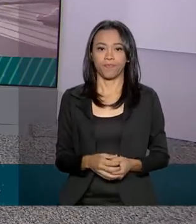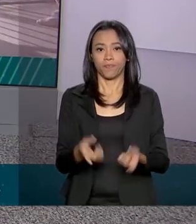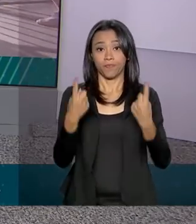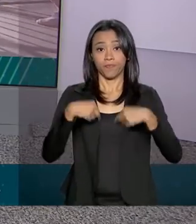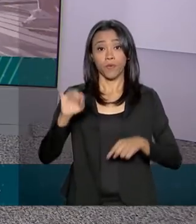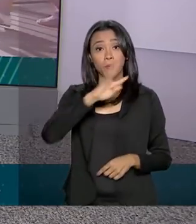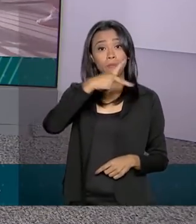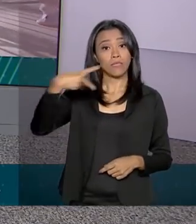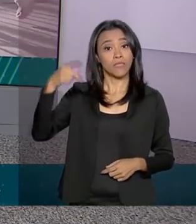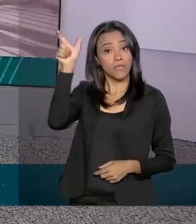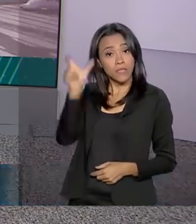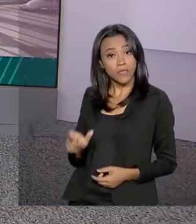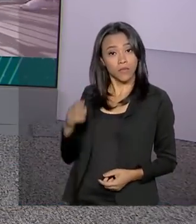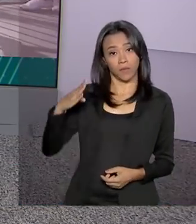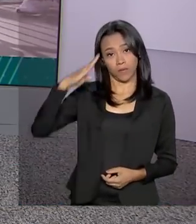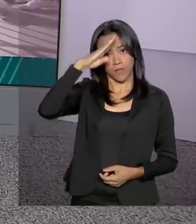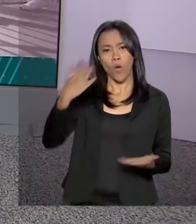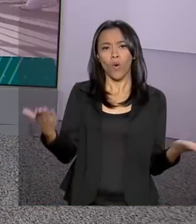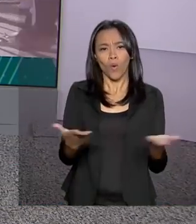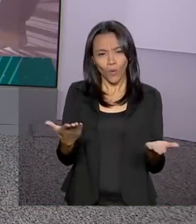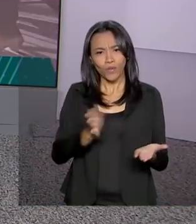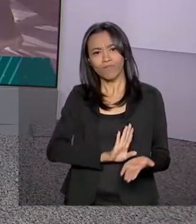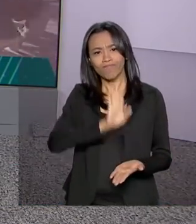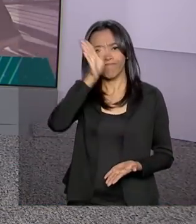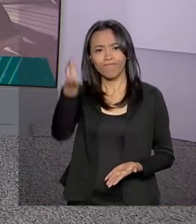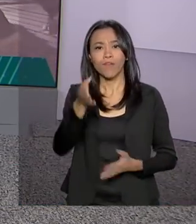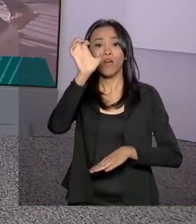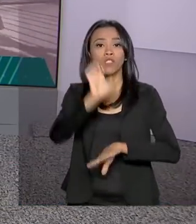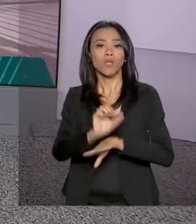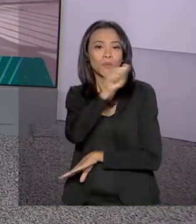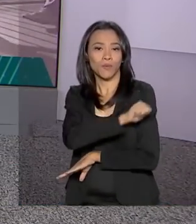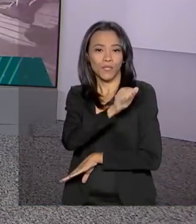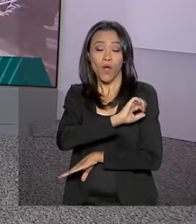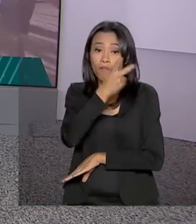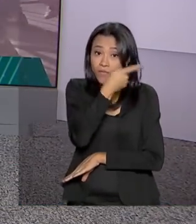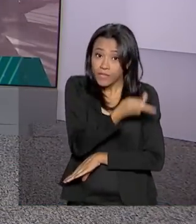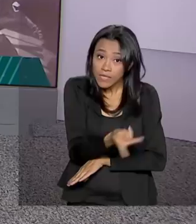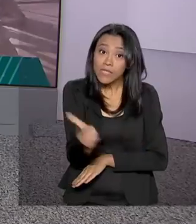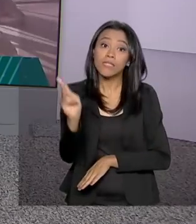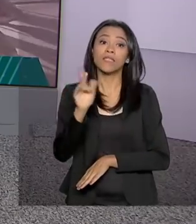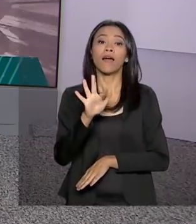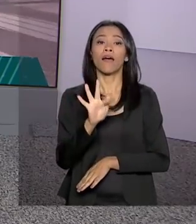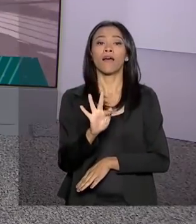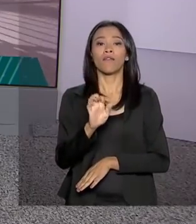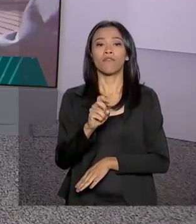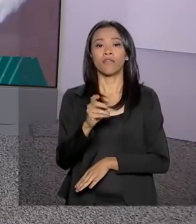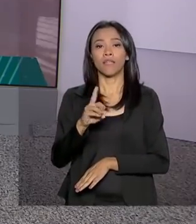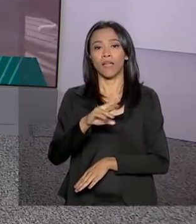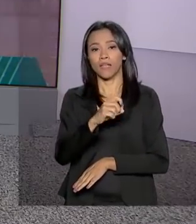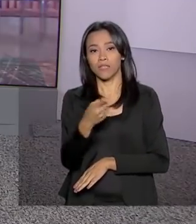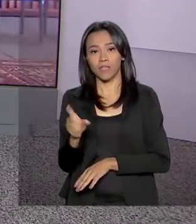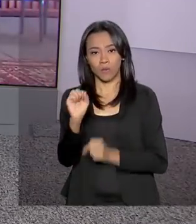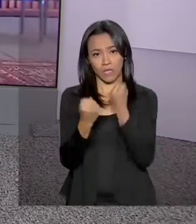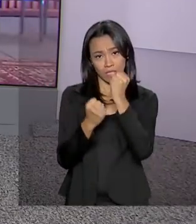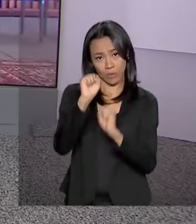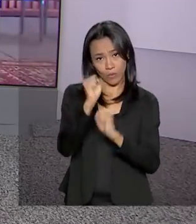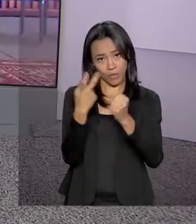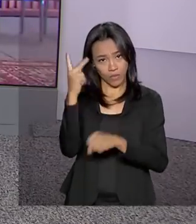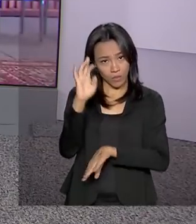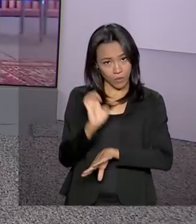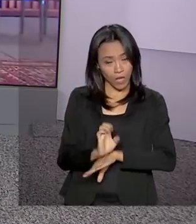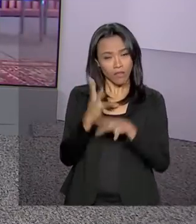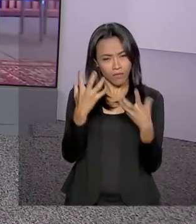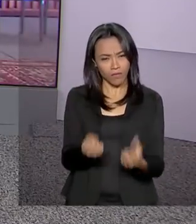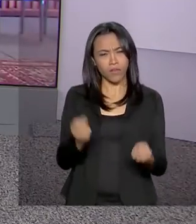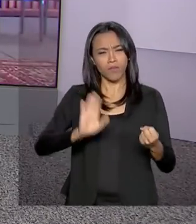O presidente Jair Bolsonaro vai estar hoje no Rio de Janeiro, onde visita a Federação das Indústrias do Estado. Vamos então até o Rio conversar com o repórter